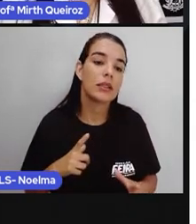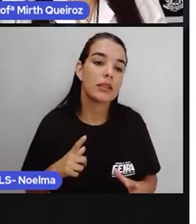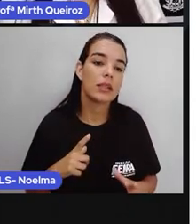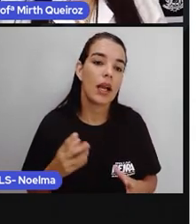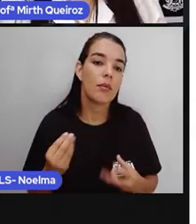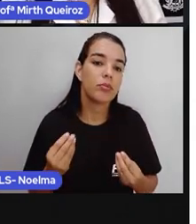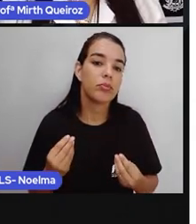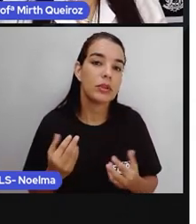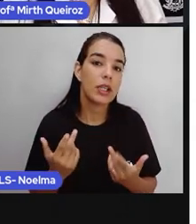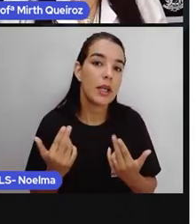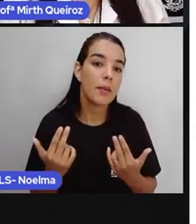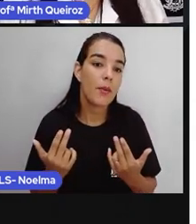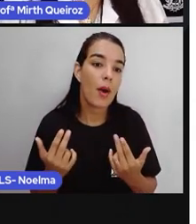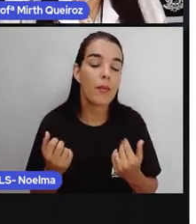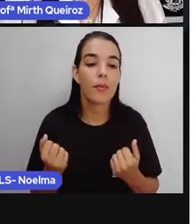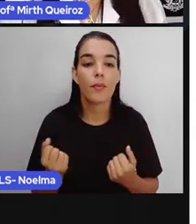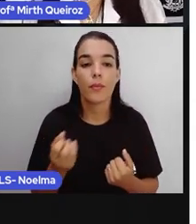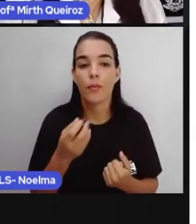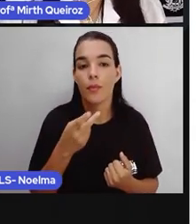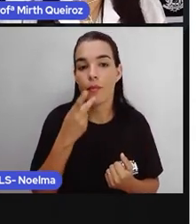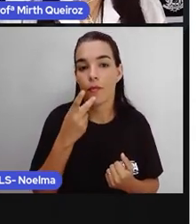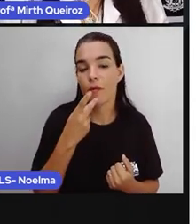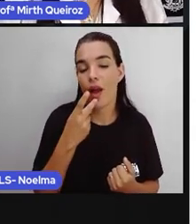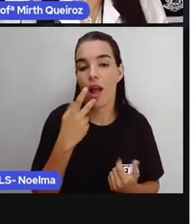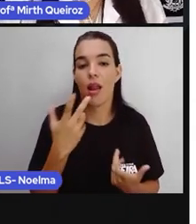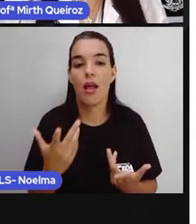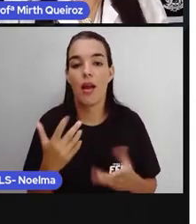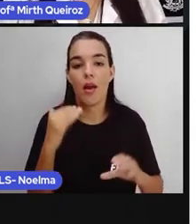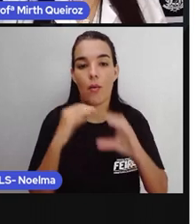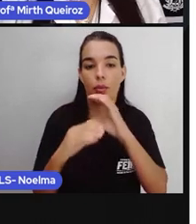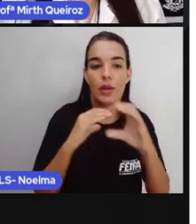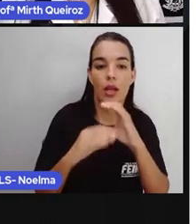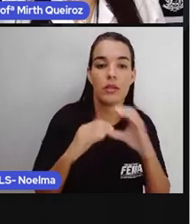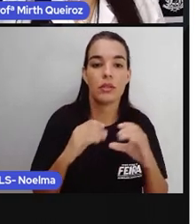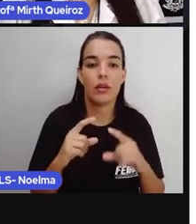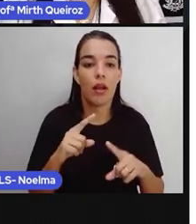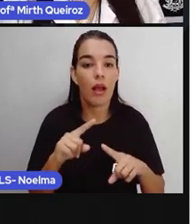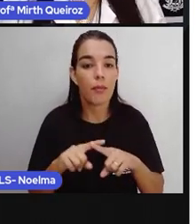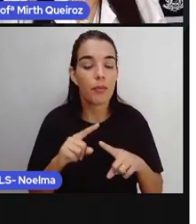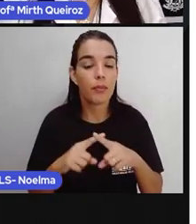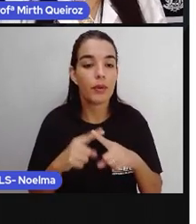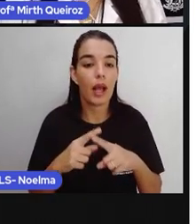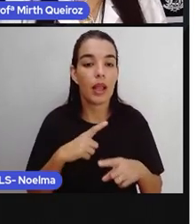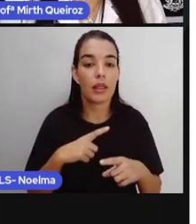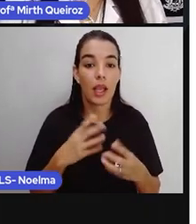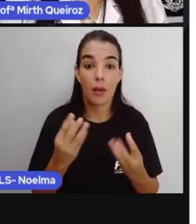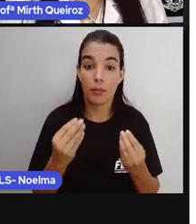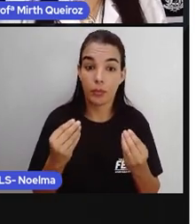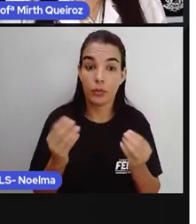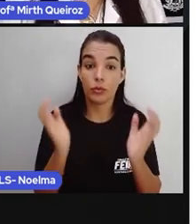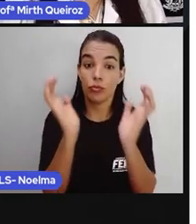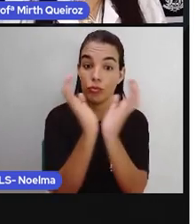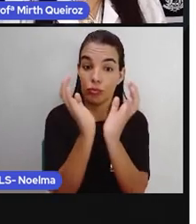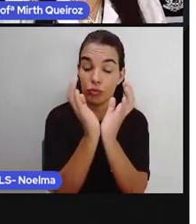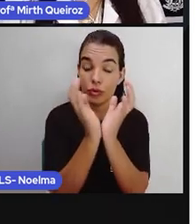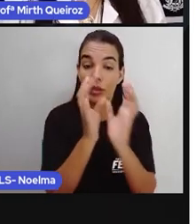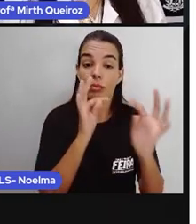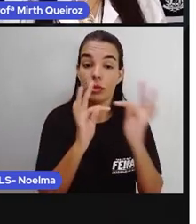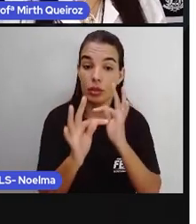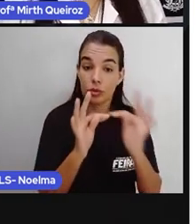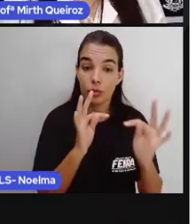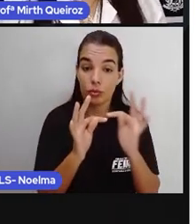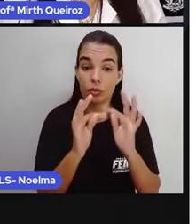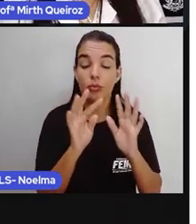a ver com a nossa linguagem, com a forma da gente se comunicar. Existem vários tipos de gêneros textuais e eles servem como uma forma de